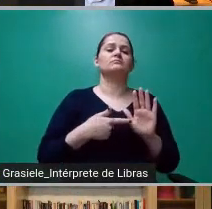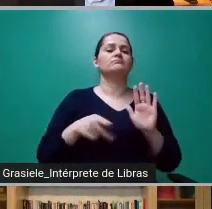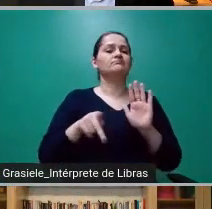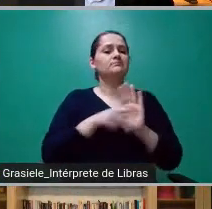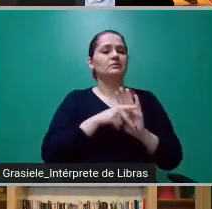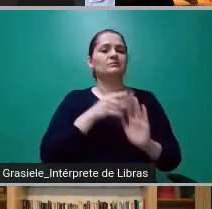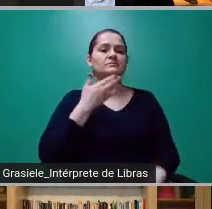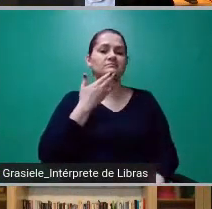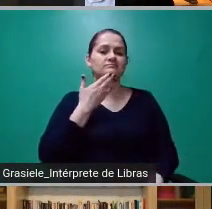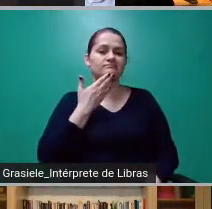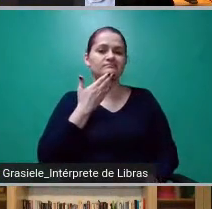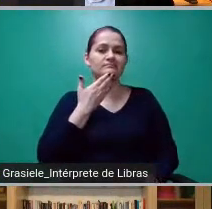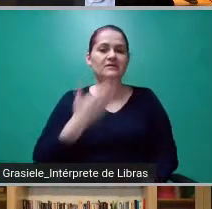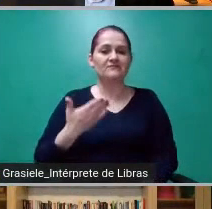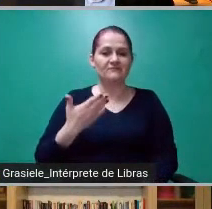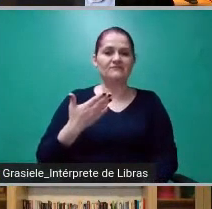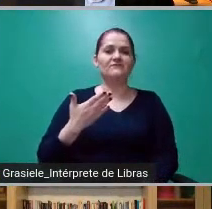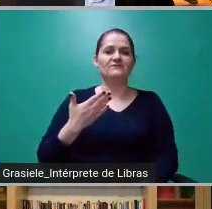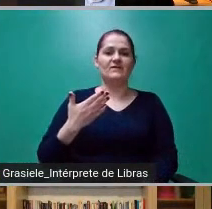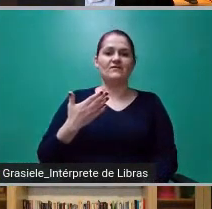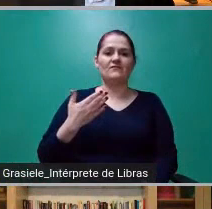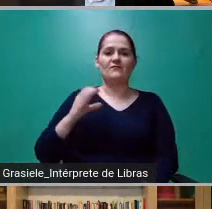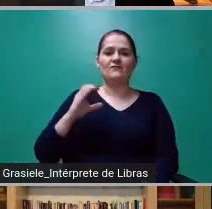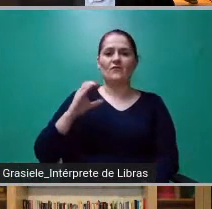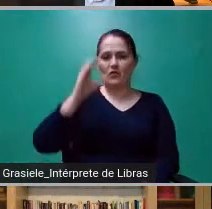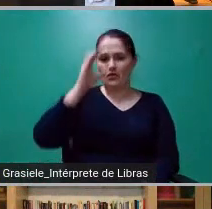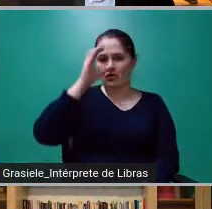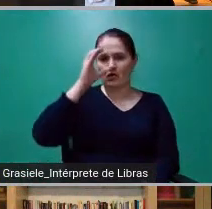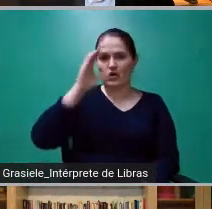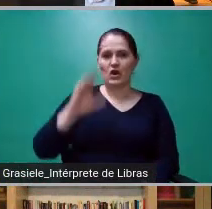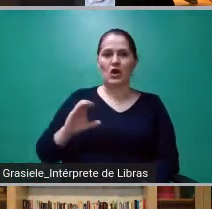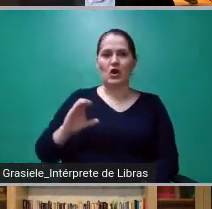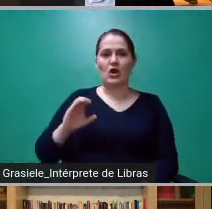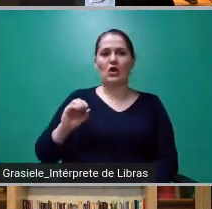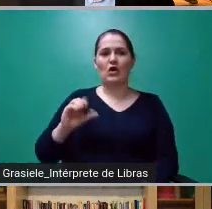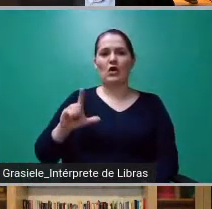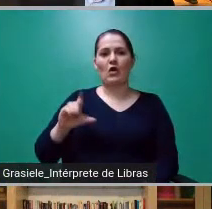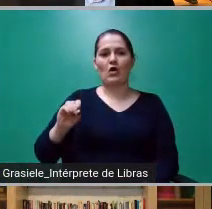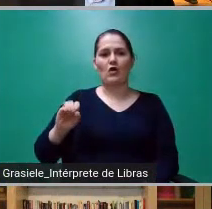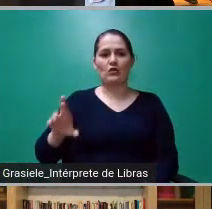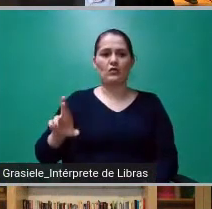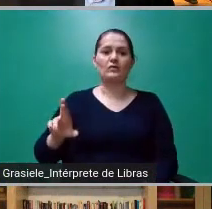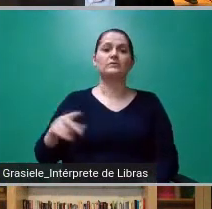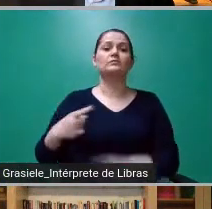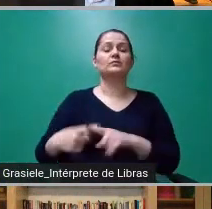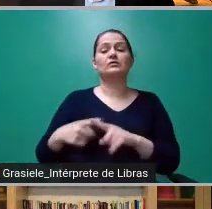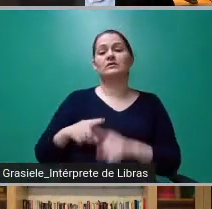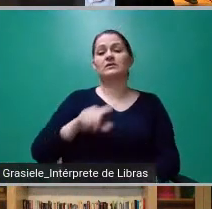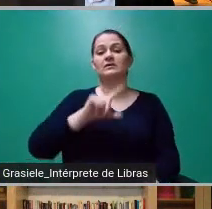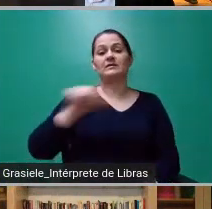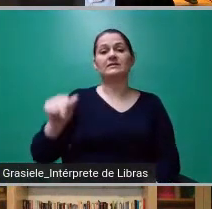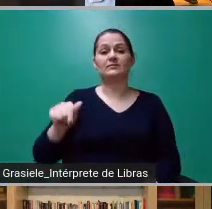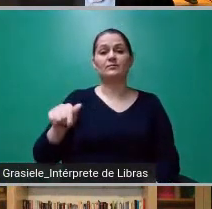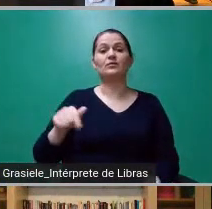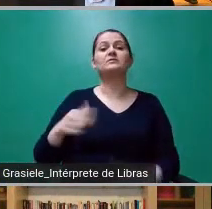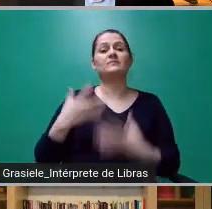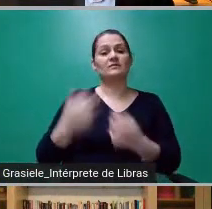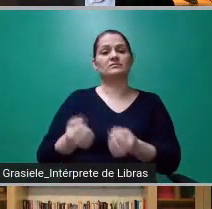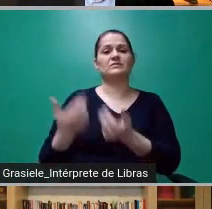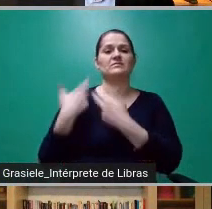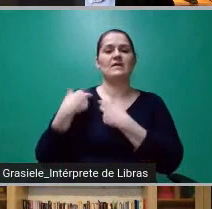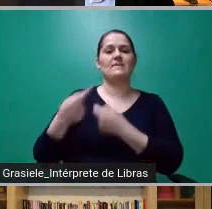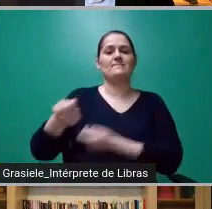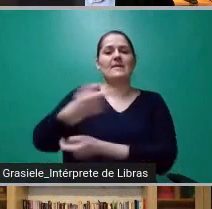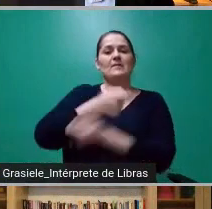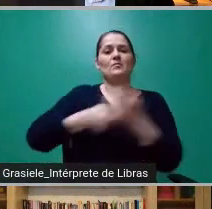desmesuradamente favorável ao Collor, que ela foi responsabilizada depois ao longo das eras por esse jogo de manipulação, que pode ter